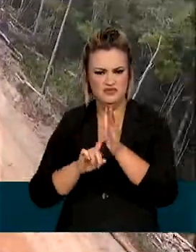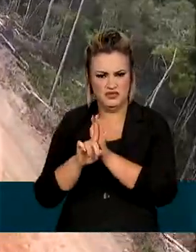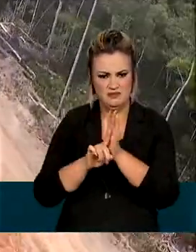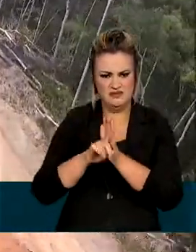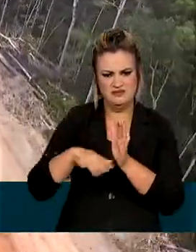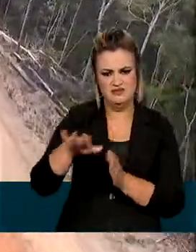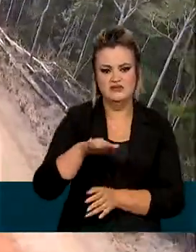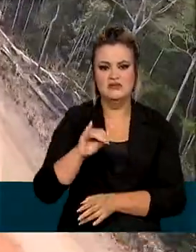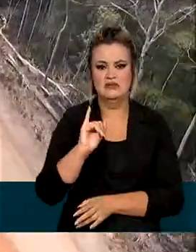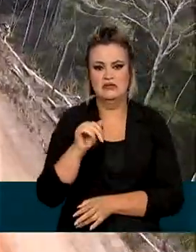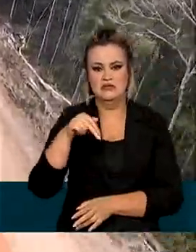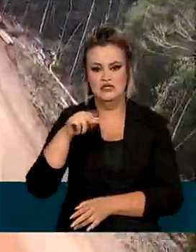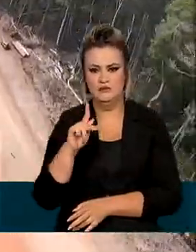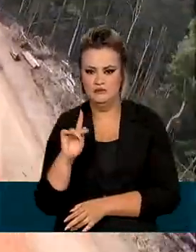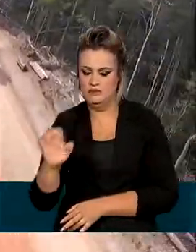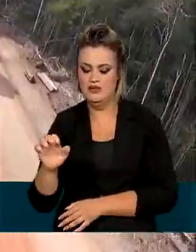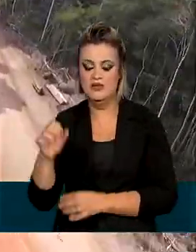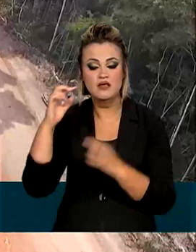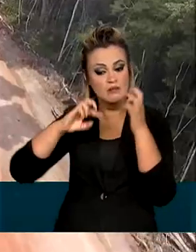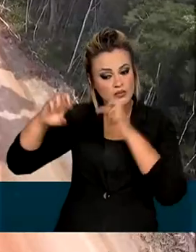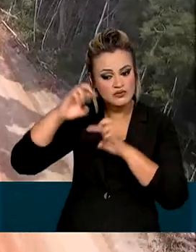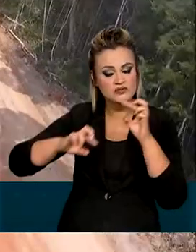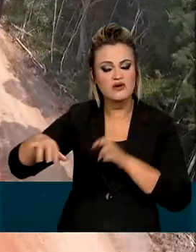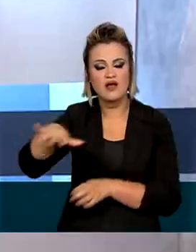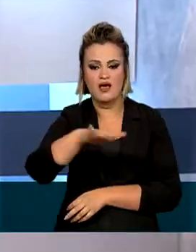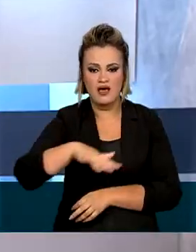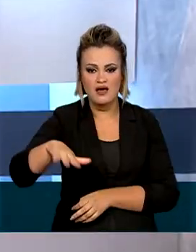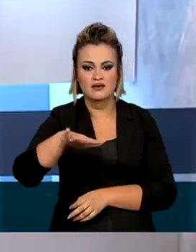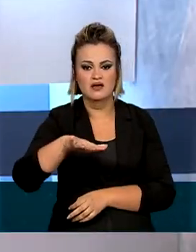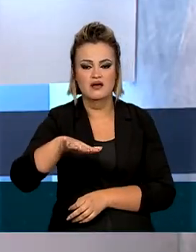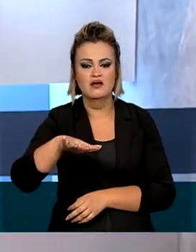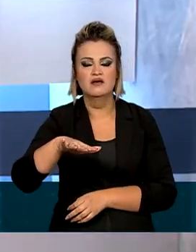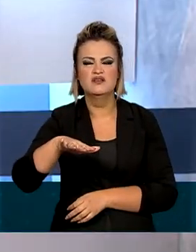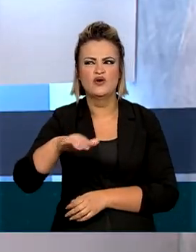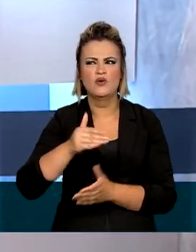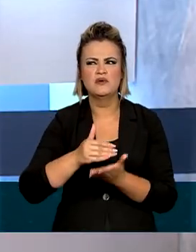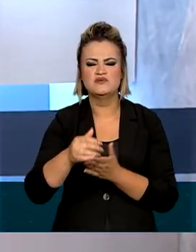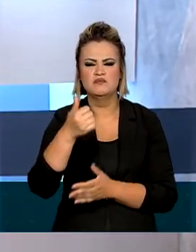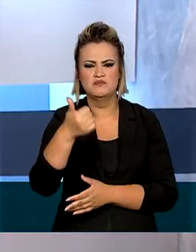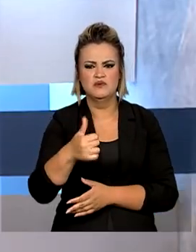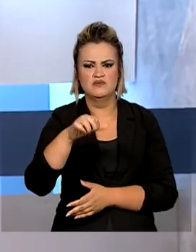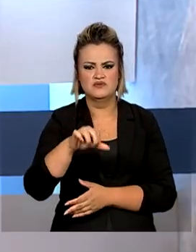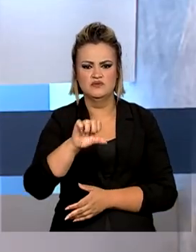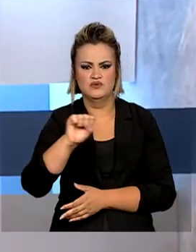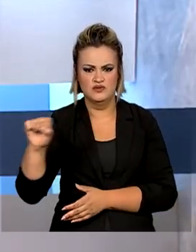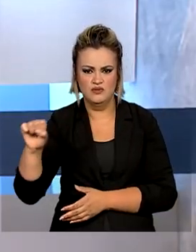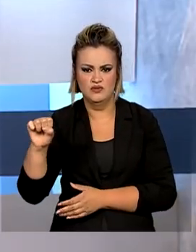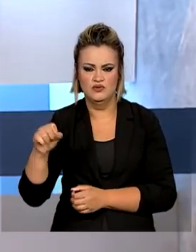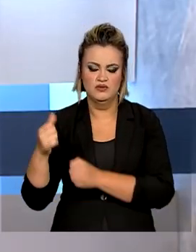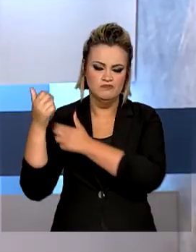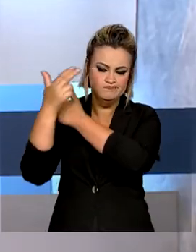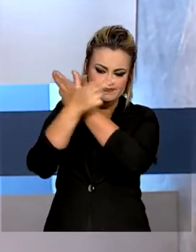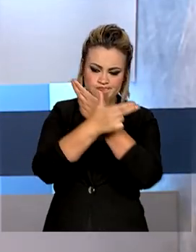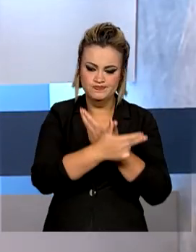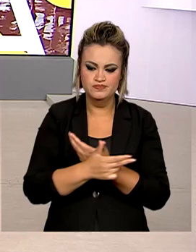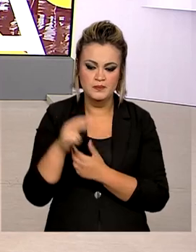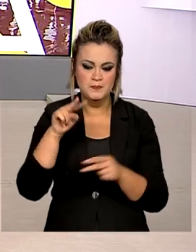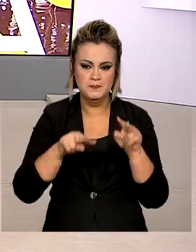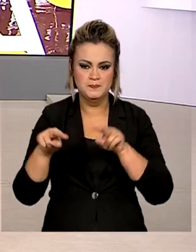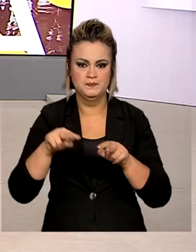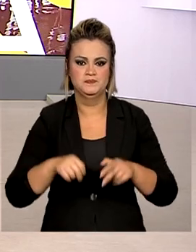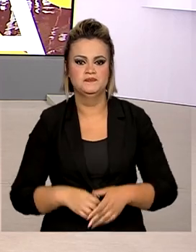Espaciais, o INPE, que monitora a região desde 1988 por meio de satélites.